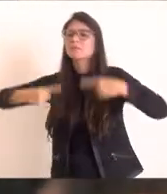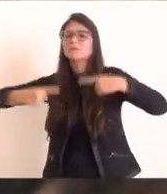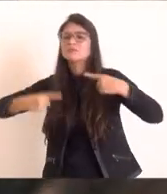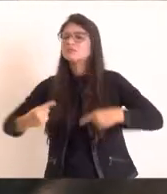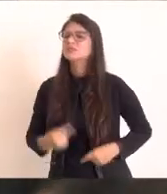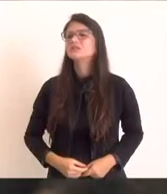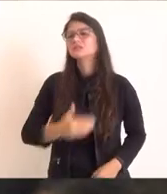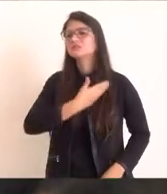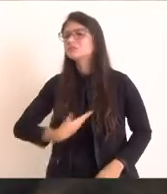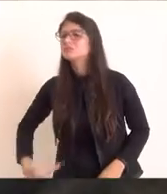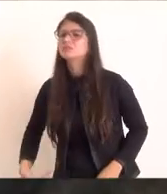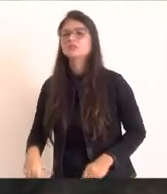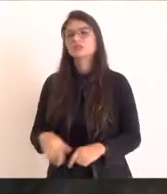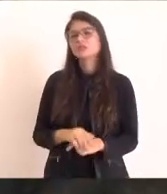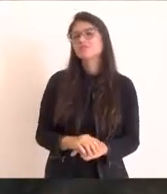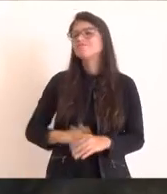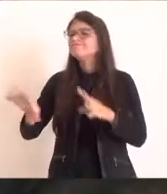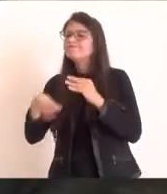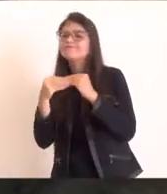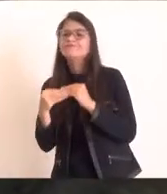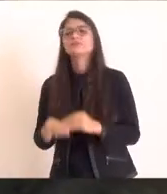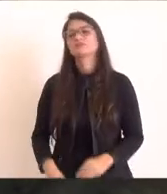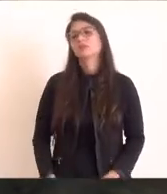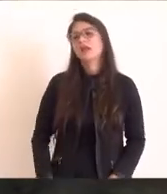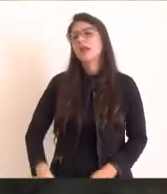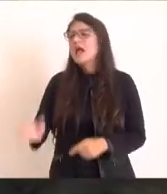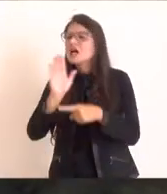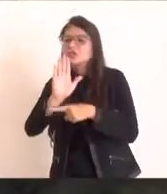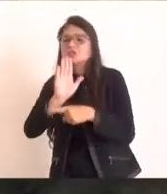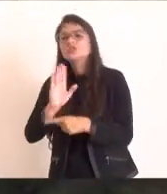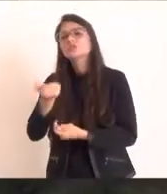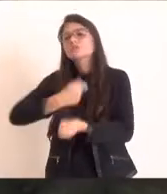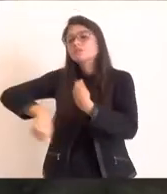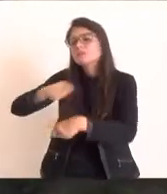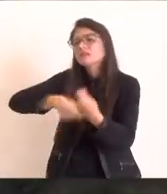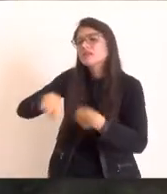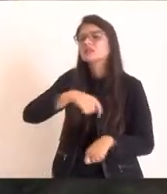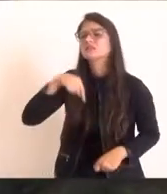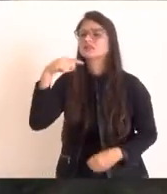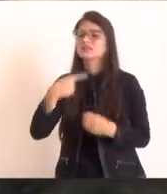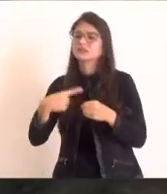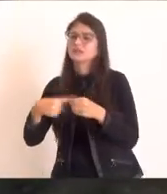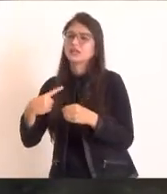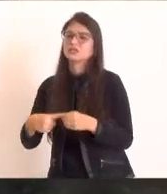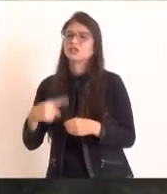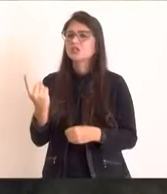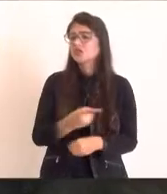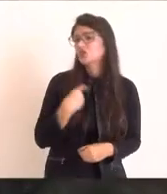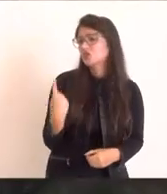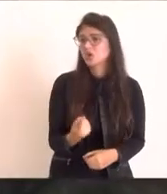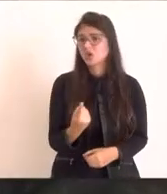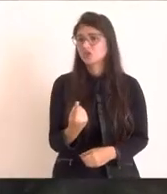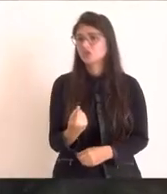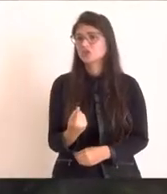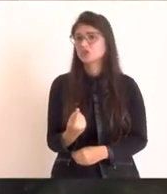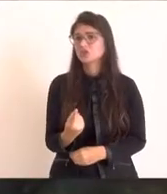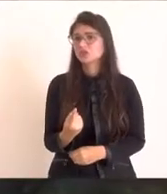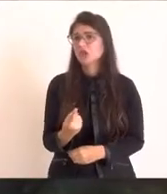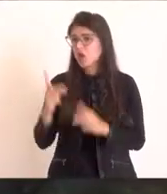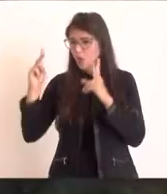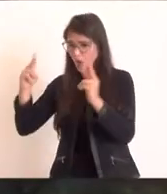implementadas que auxiliaram ao comércio de nossa cidade. Então, nós não passamos pelo que a maioria das cidades passou,